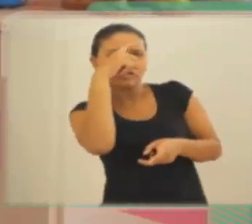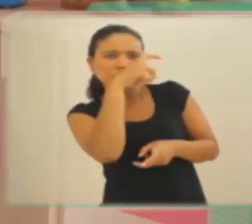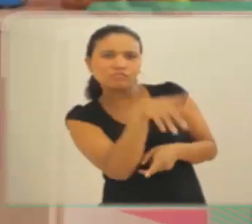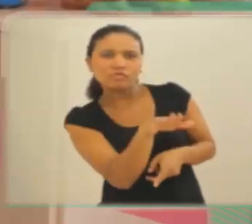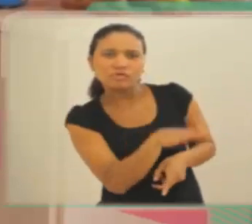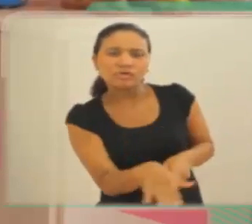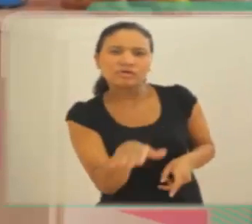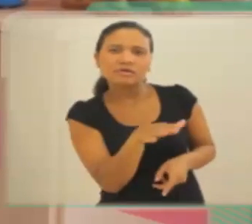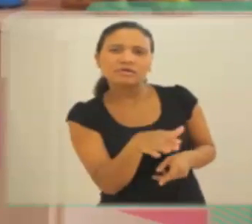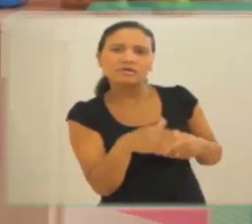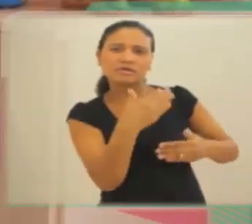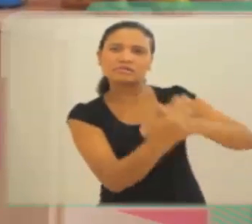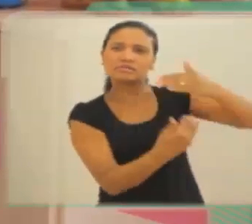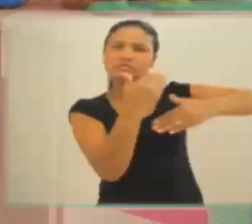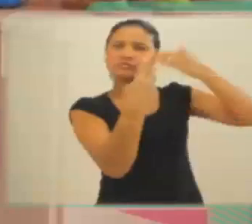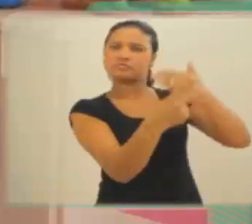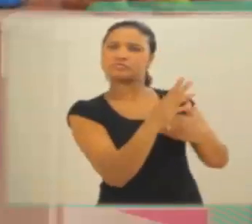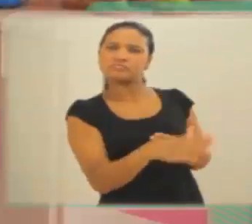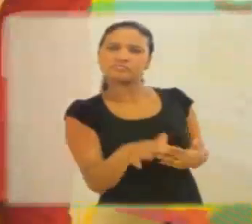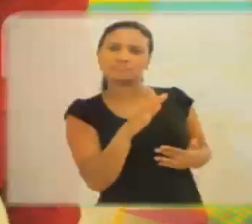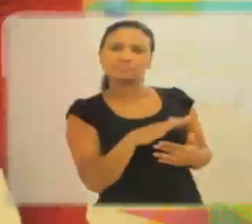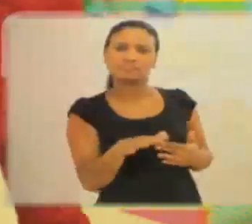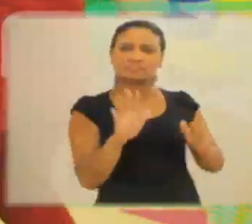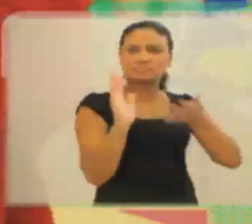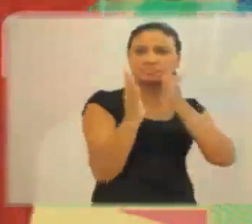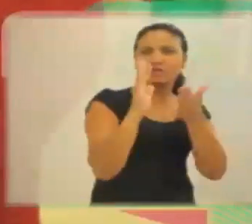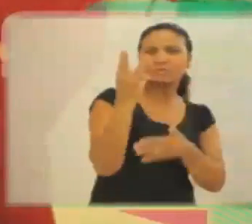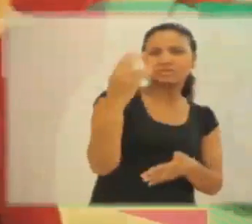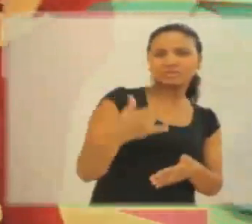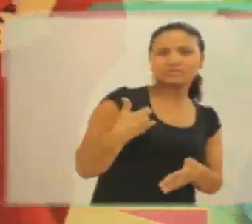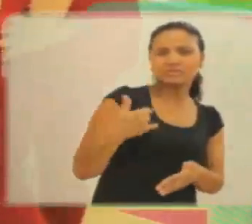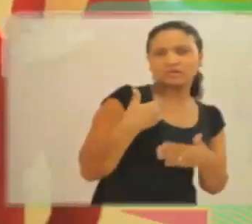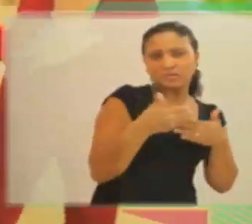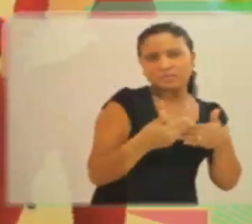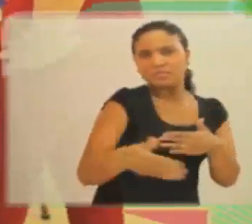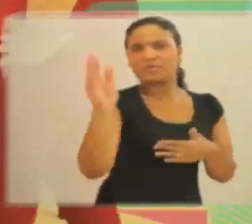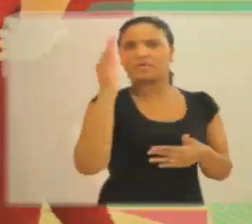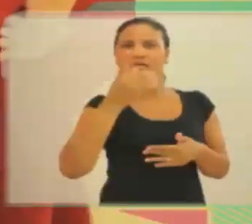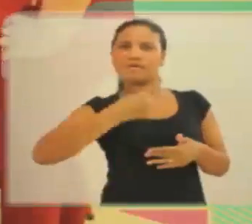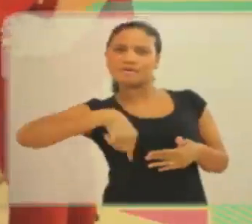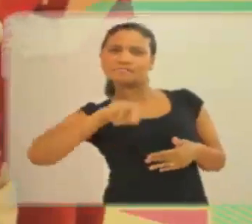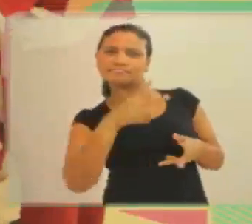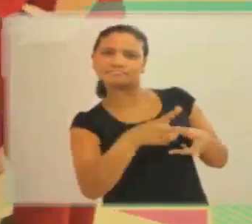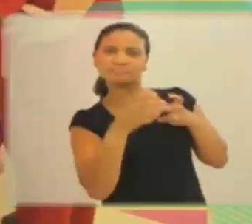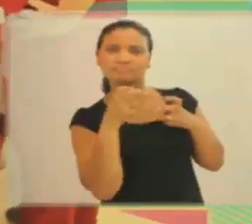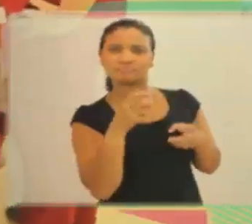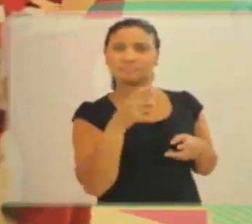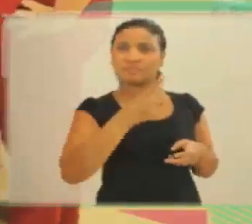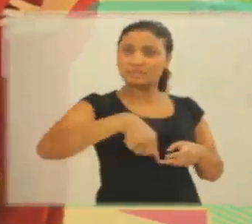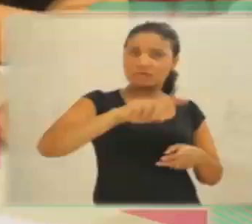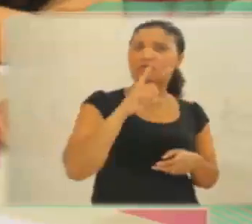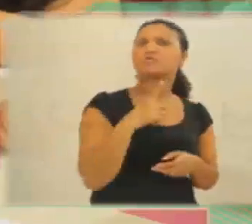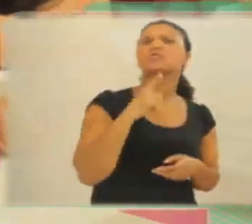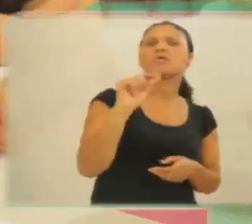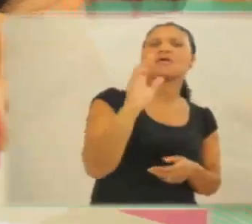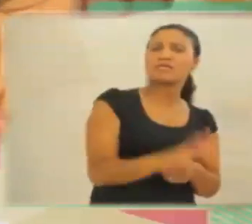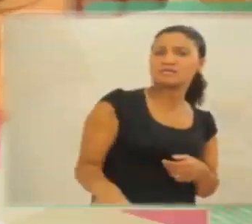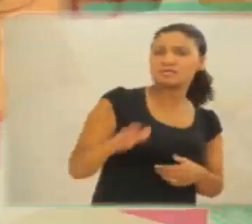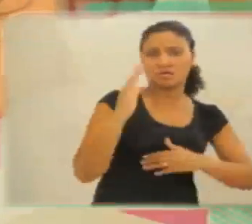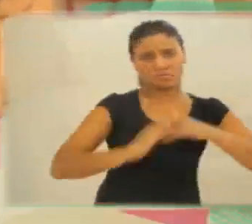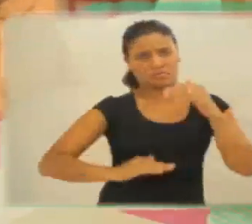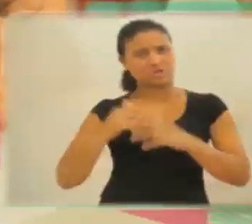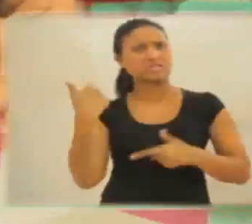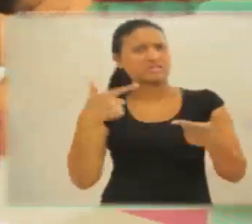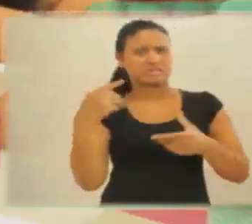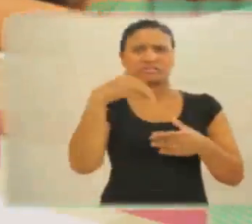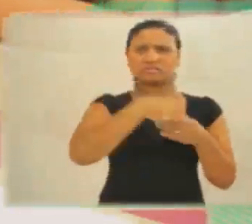de dificuldades dessa criança em relação ao desenvolvimento dela. Especialmente de 3 anos para cá, nós temos recebido,